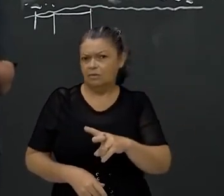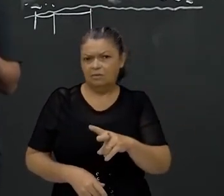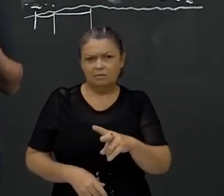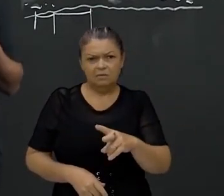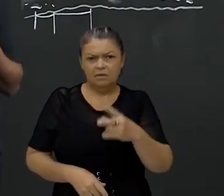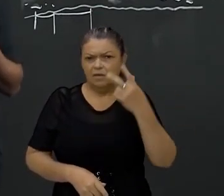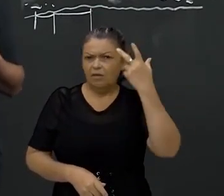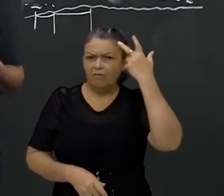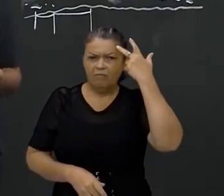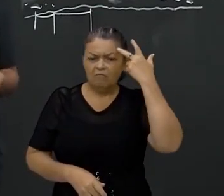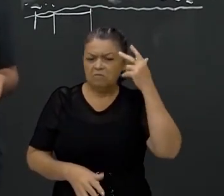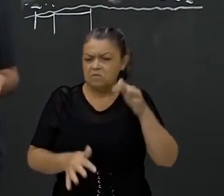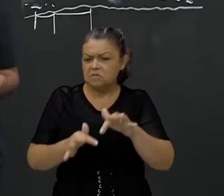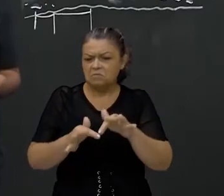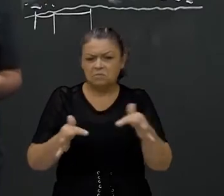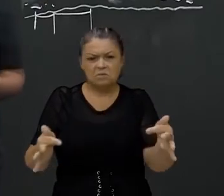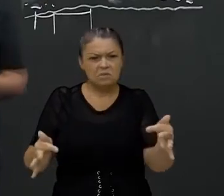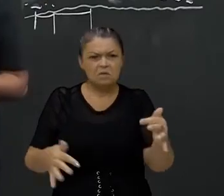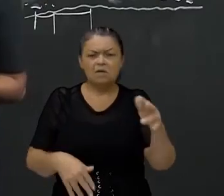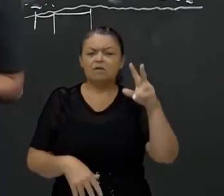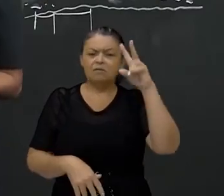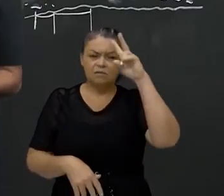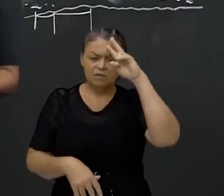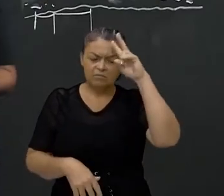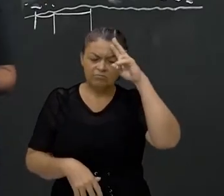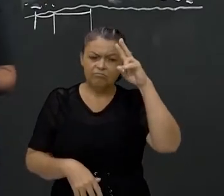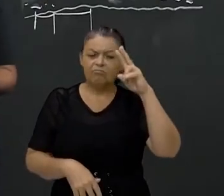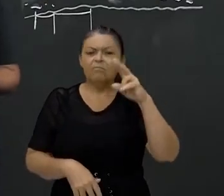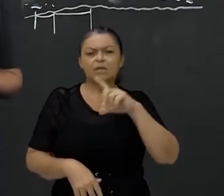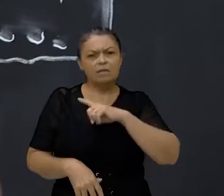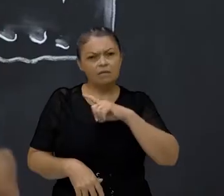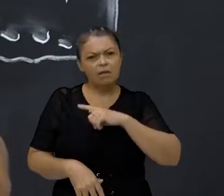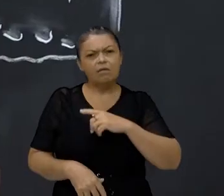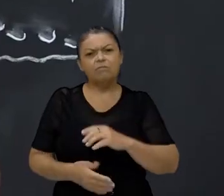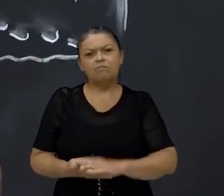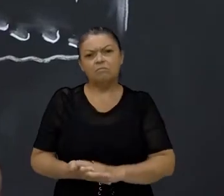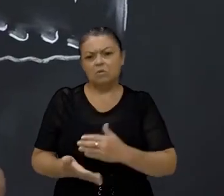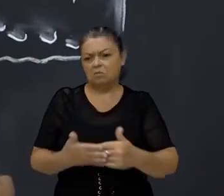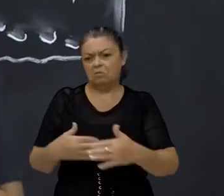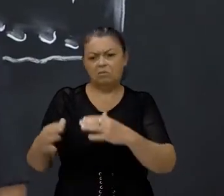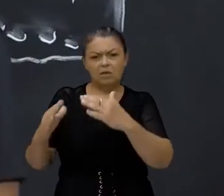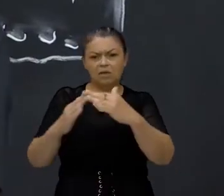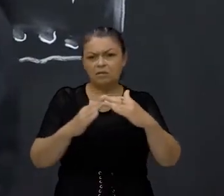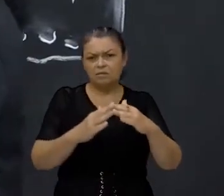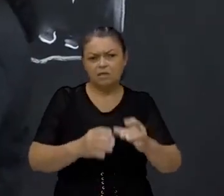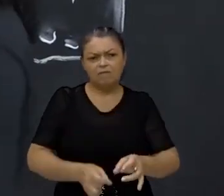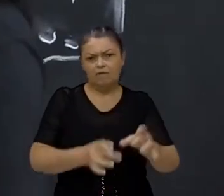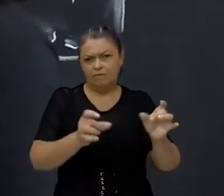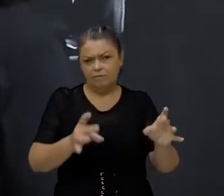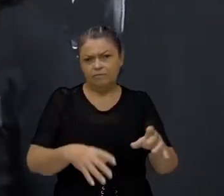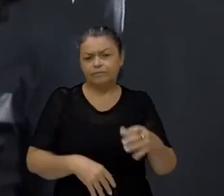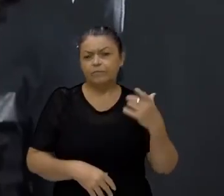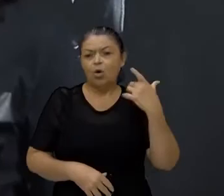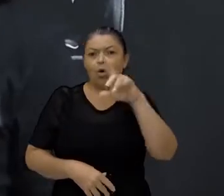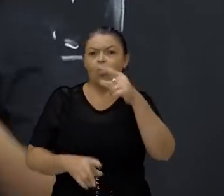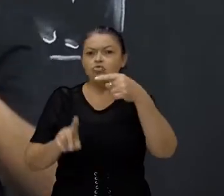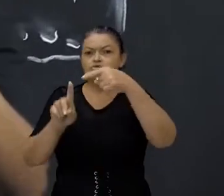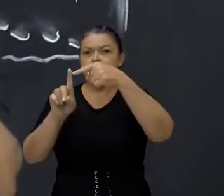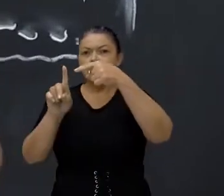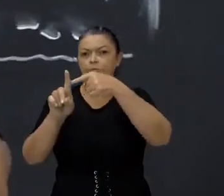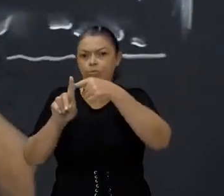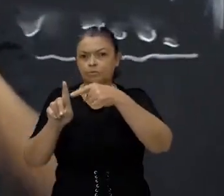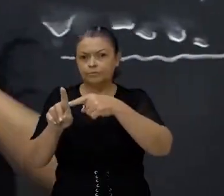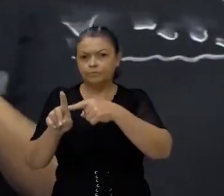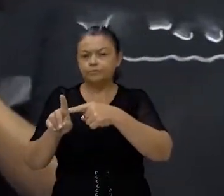comum, super do cotidiano, são aí as rochas magmáticas. E um outro tipo de rocha, é a rocha sedimentar.